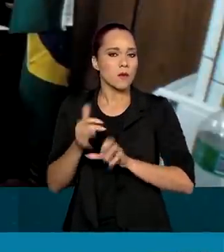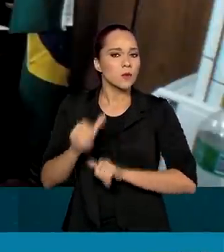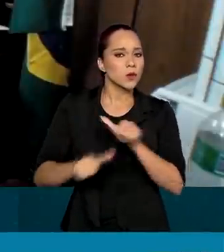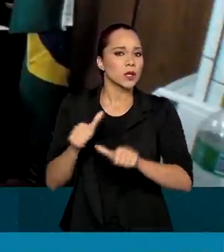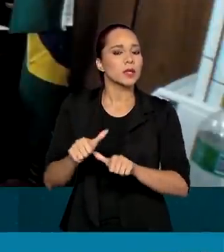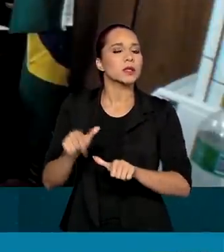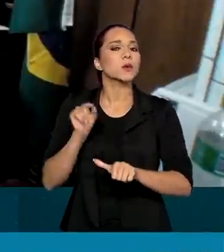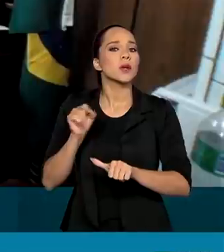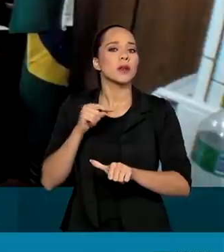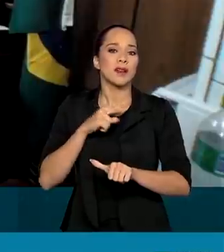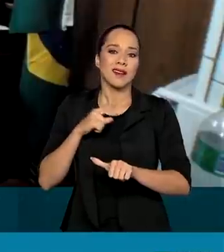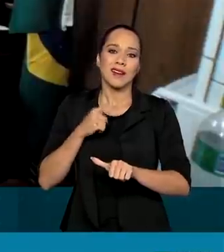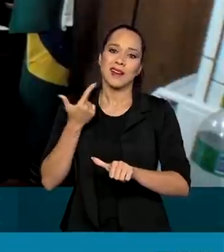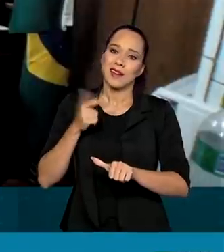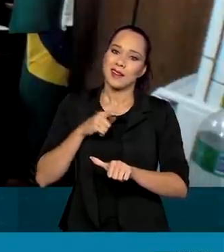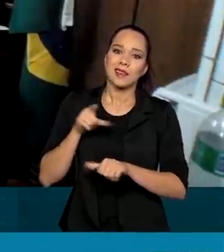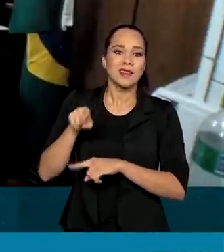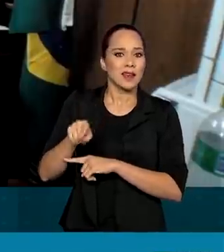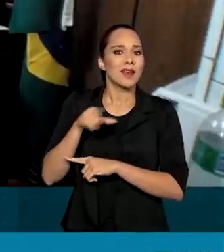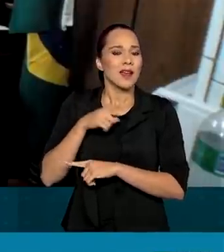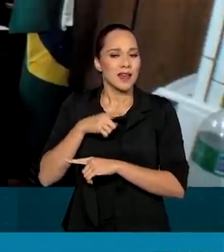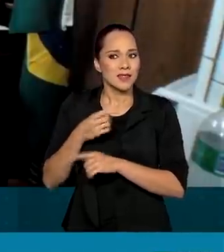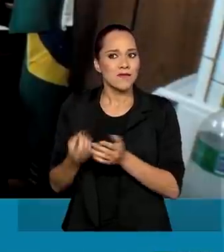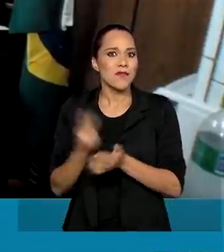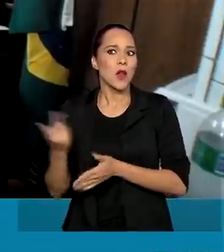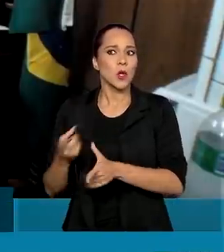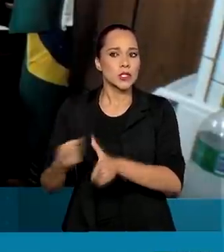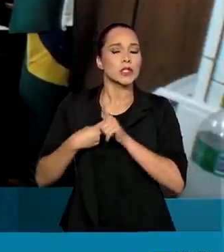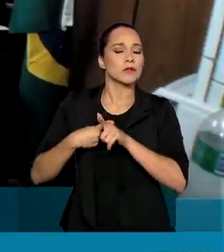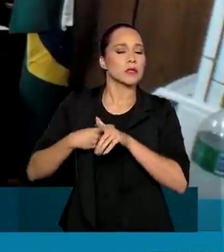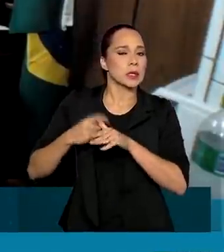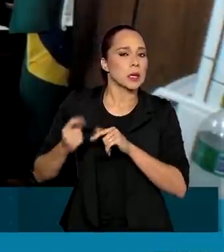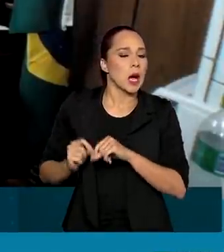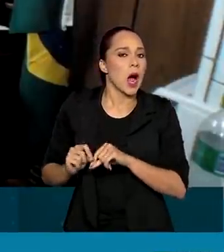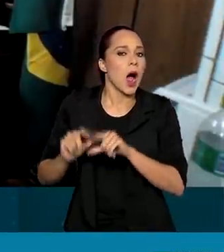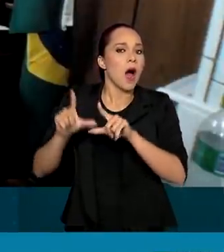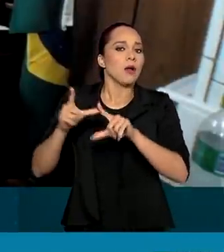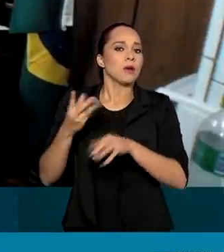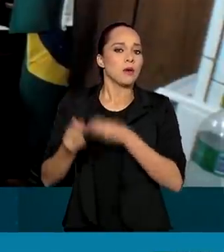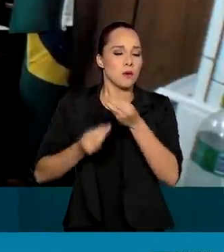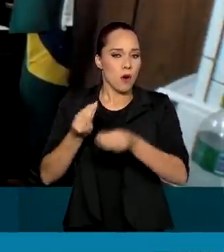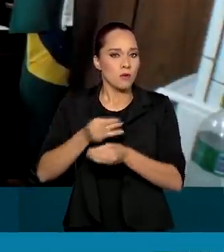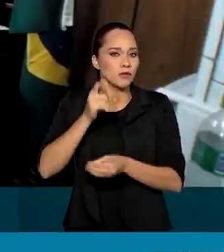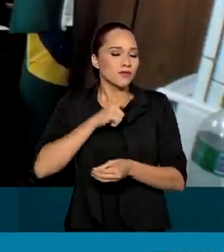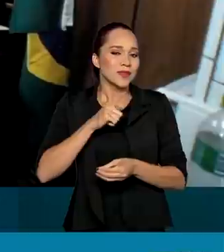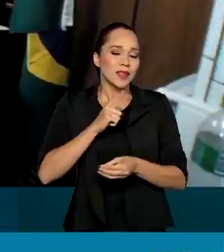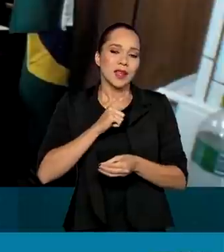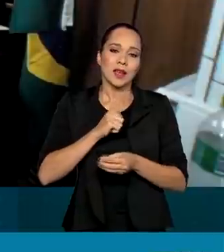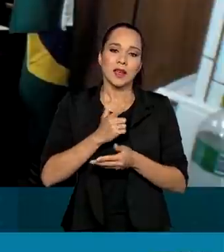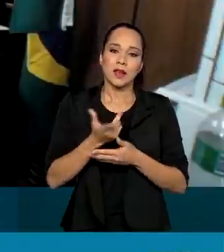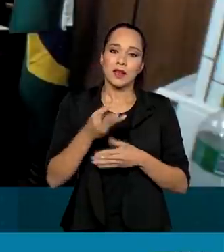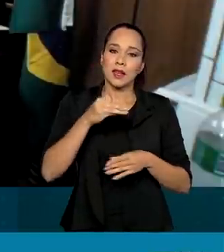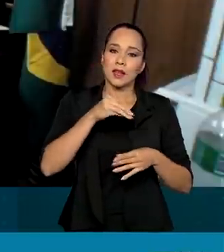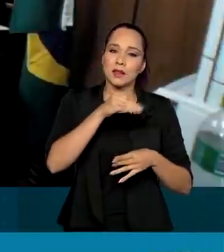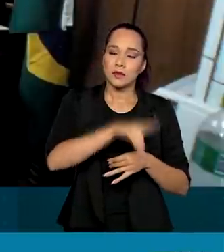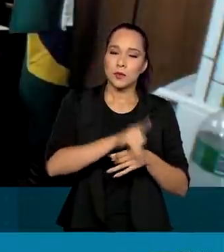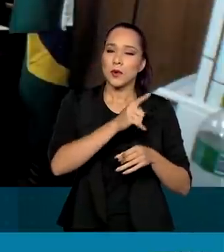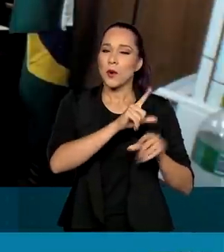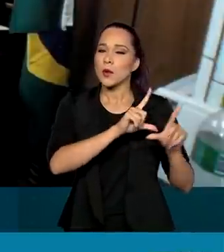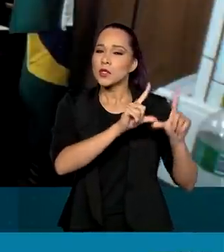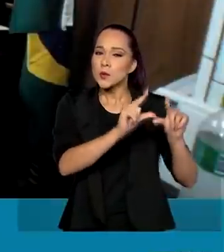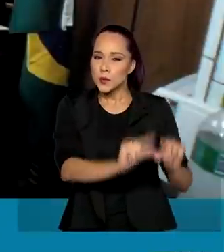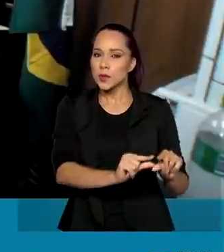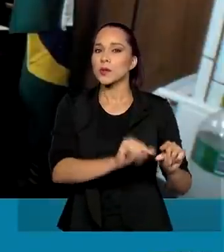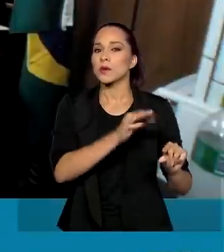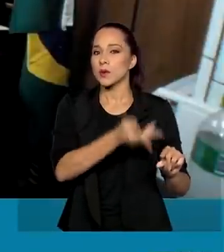conviver com esse nível de endividamento mais elevado, buscando trazê-lo para um patamar menor,